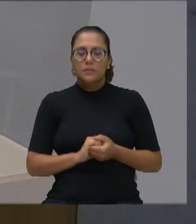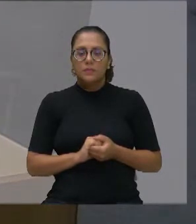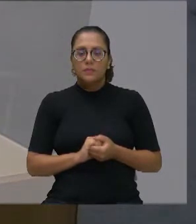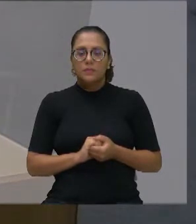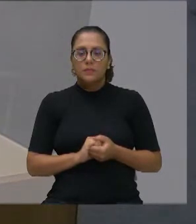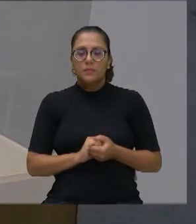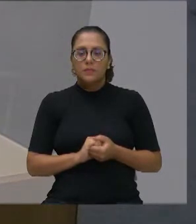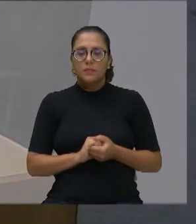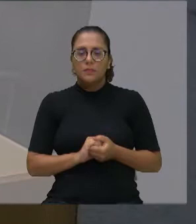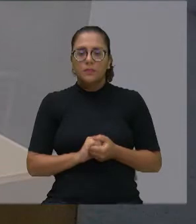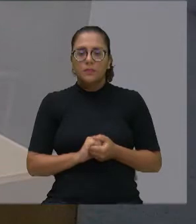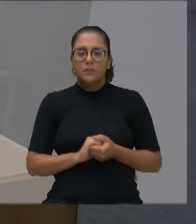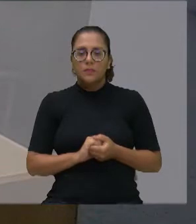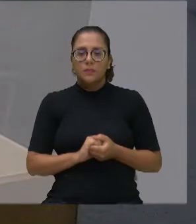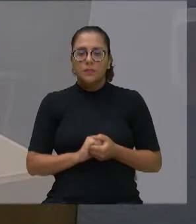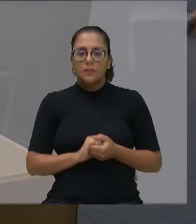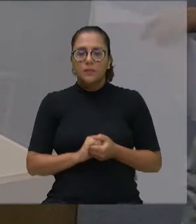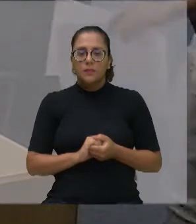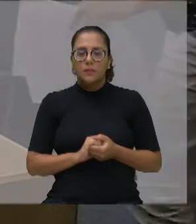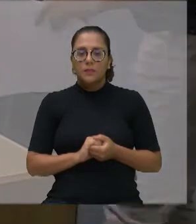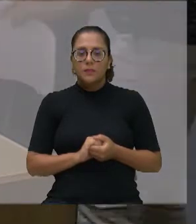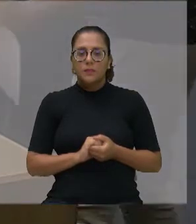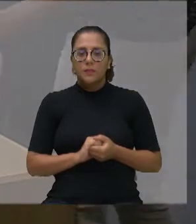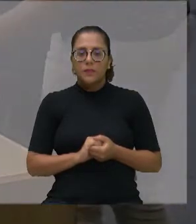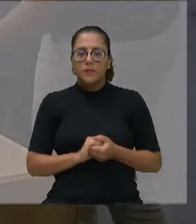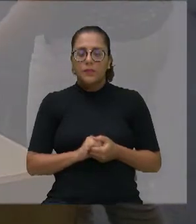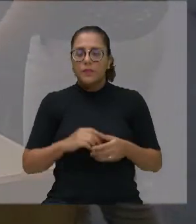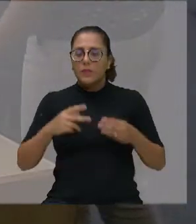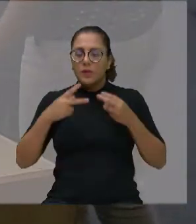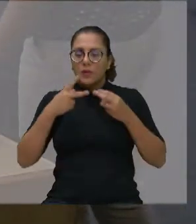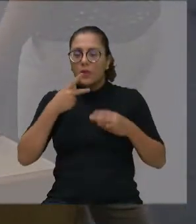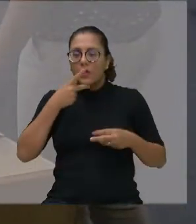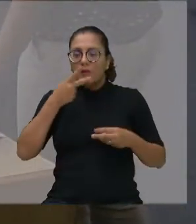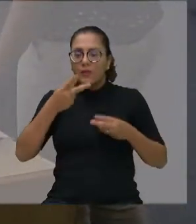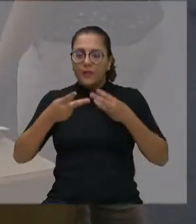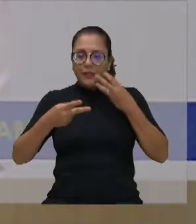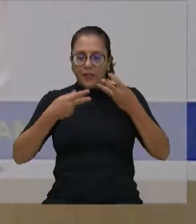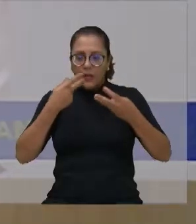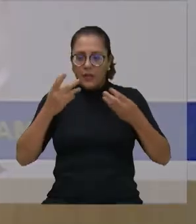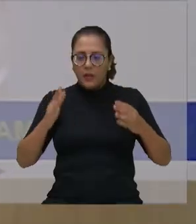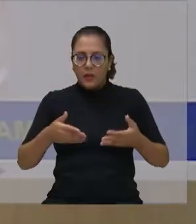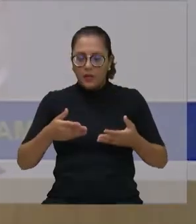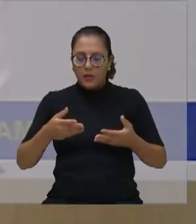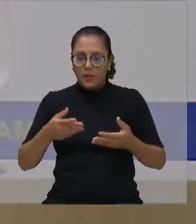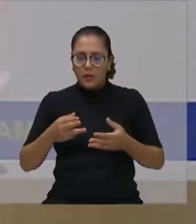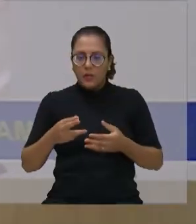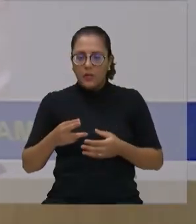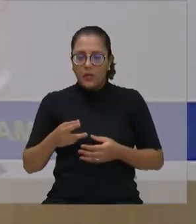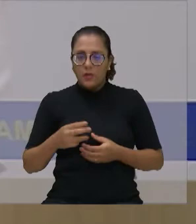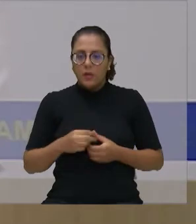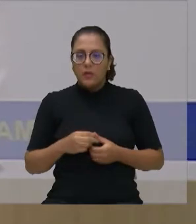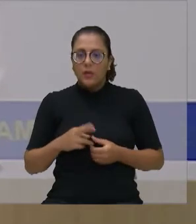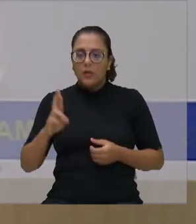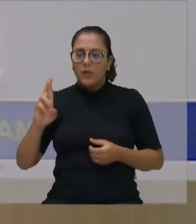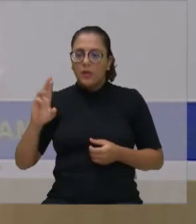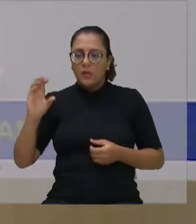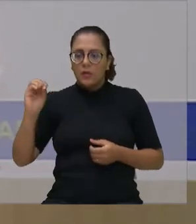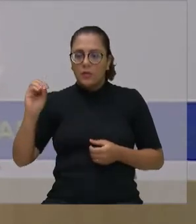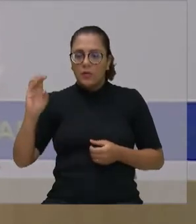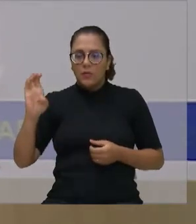Com a palavra o vereador Robertinho da Padaria pelo tempo regimental de cinco minutos,